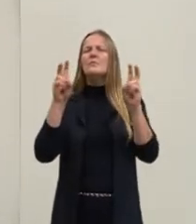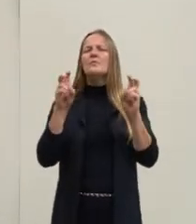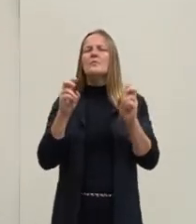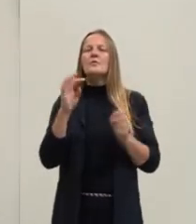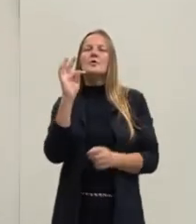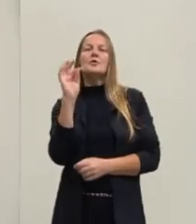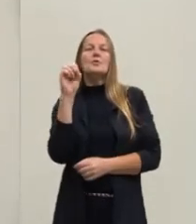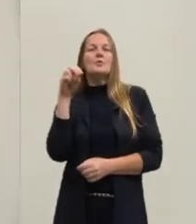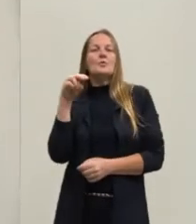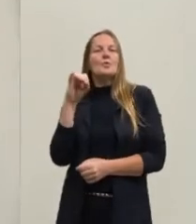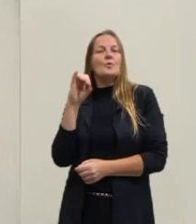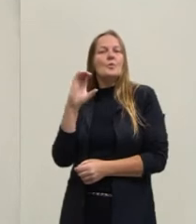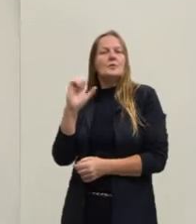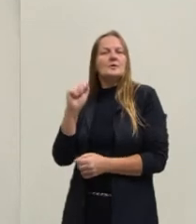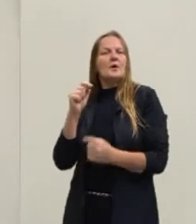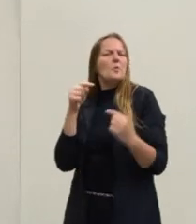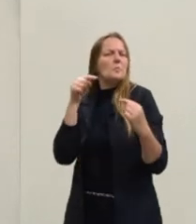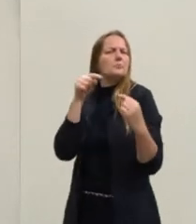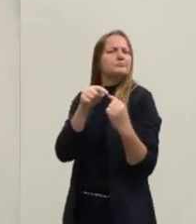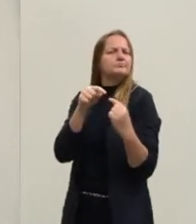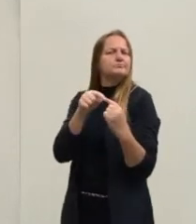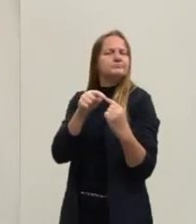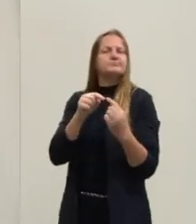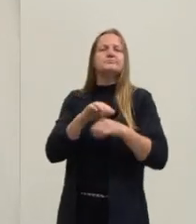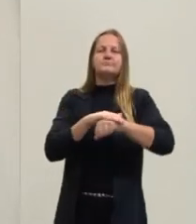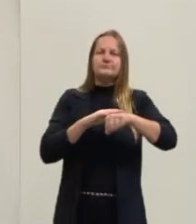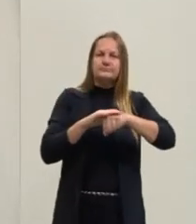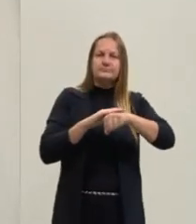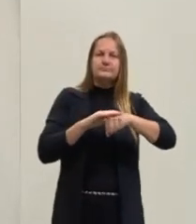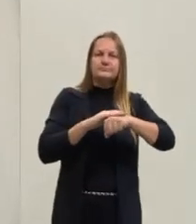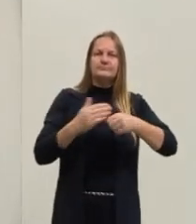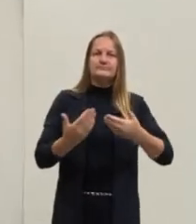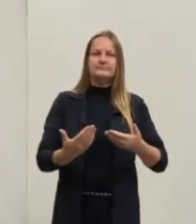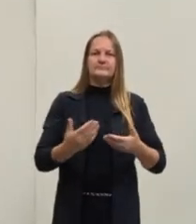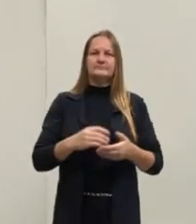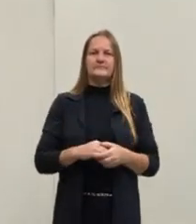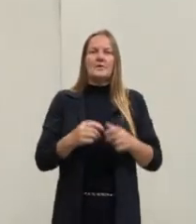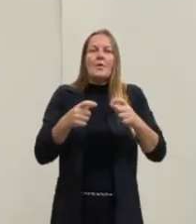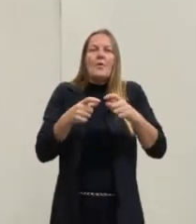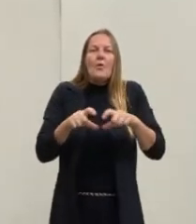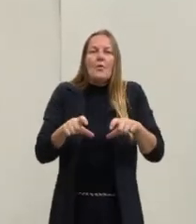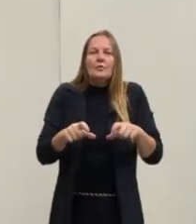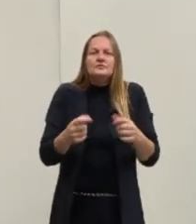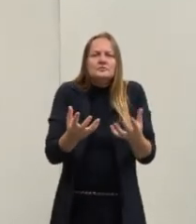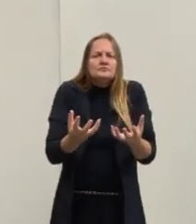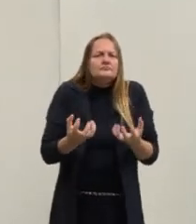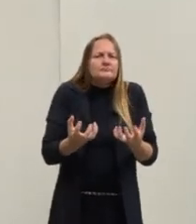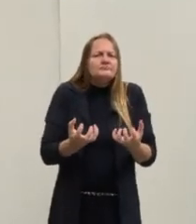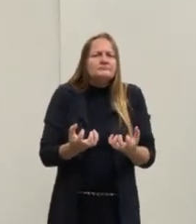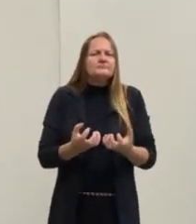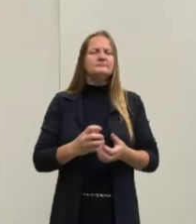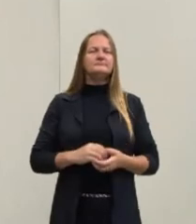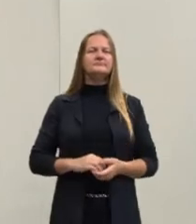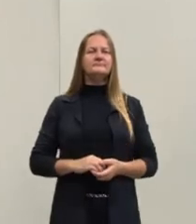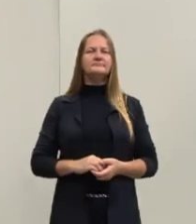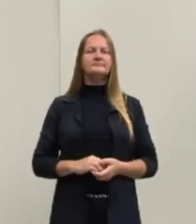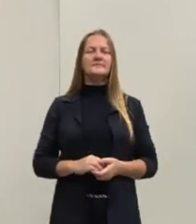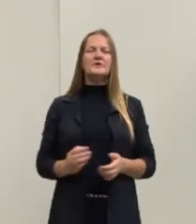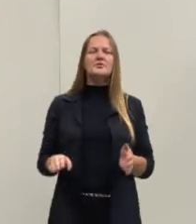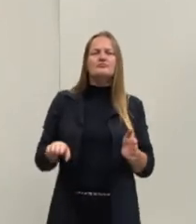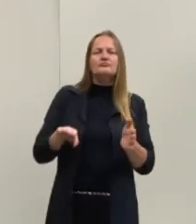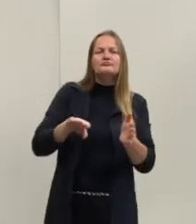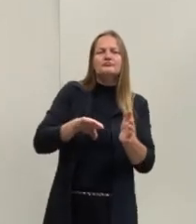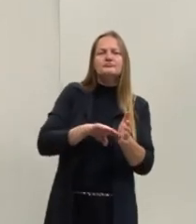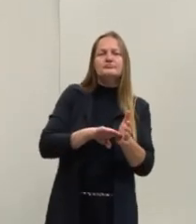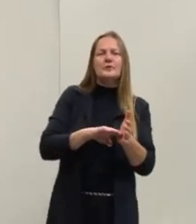qual é o objetivo daquela conversa e aonde eles querem chegar